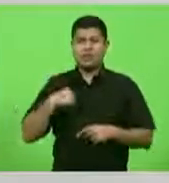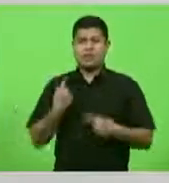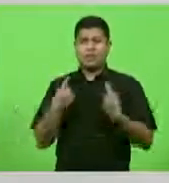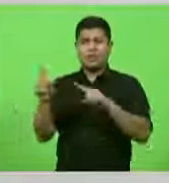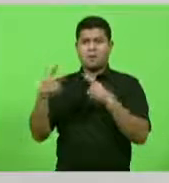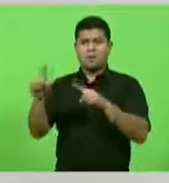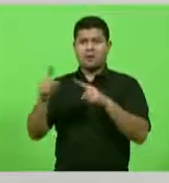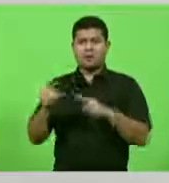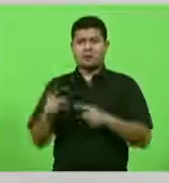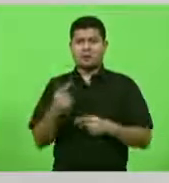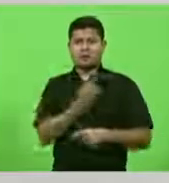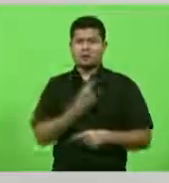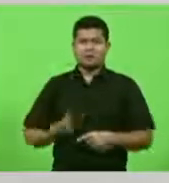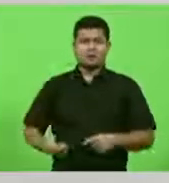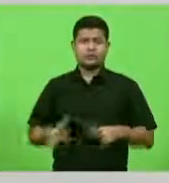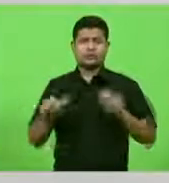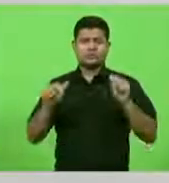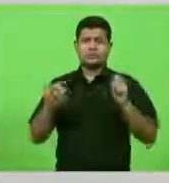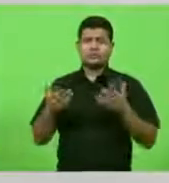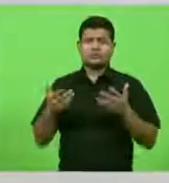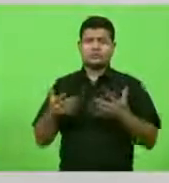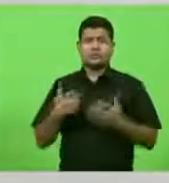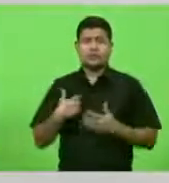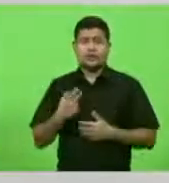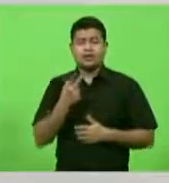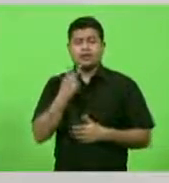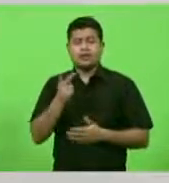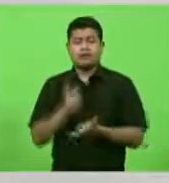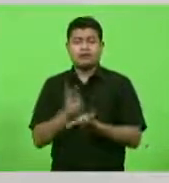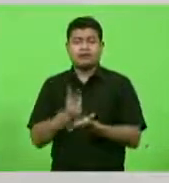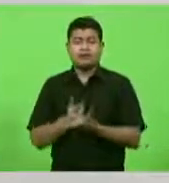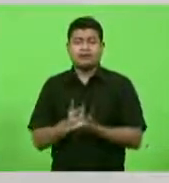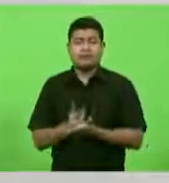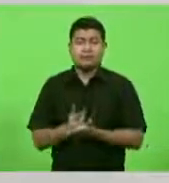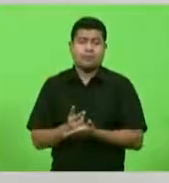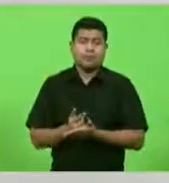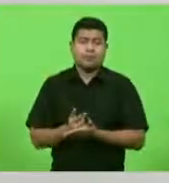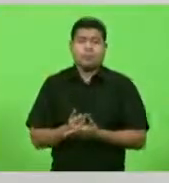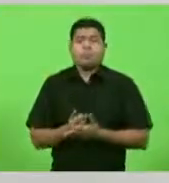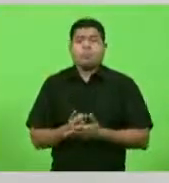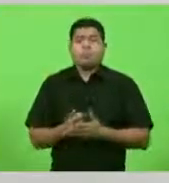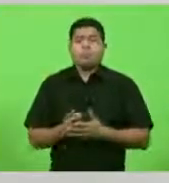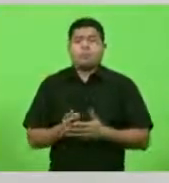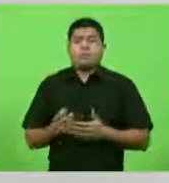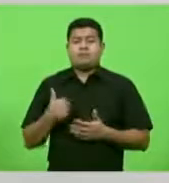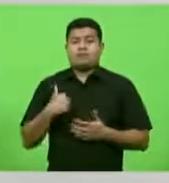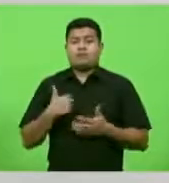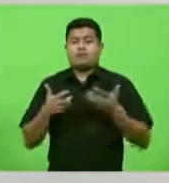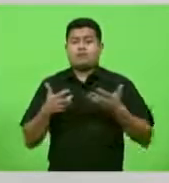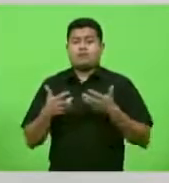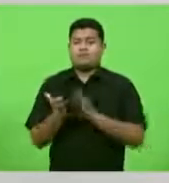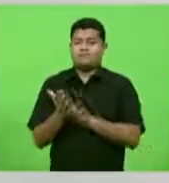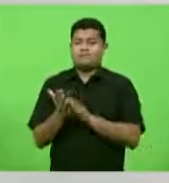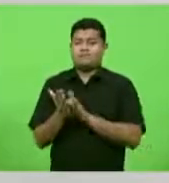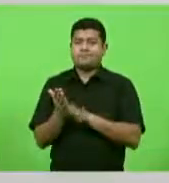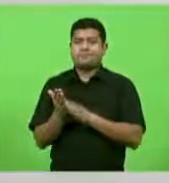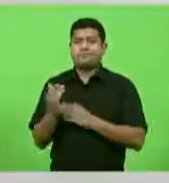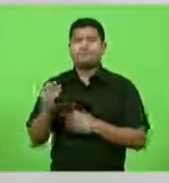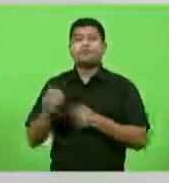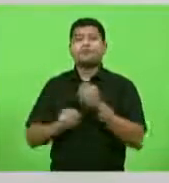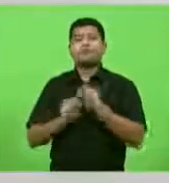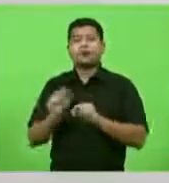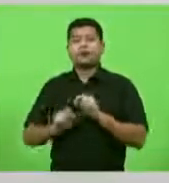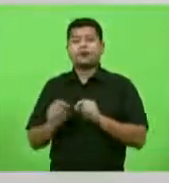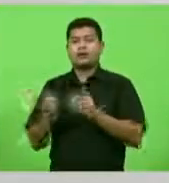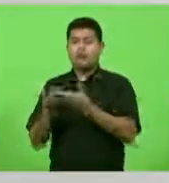a quem quer que ele fosse, sempre disse isso, mas fazendo com que eu possa aqui dar os parabéns pelas entregas do